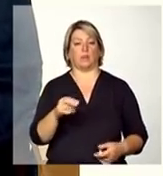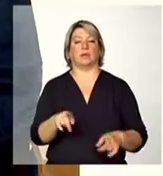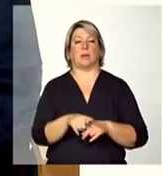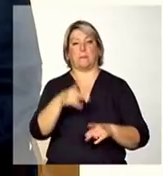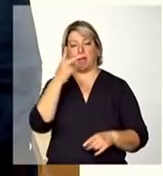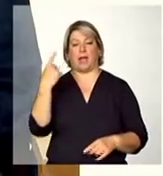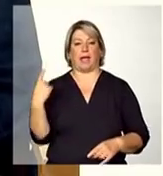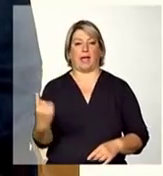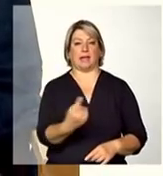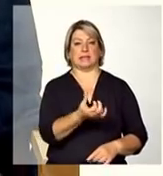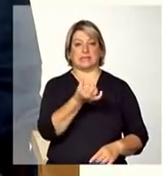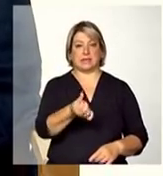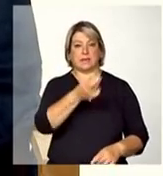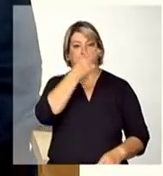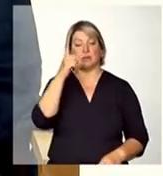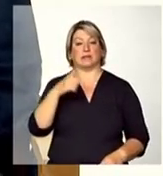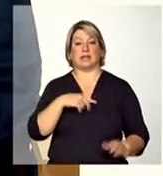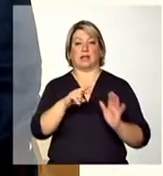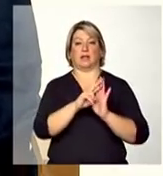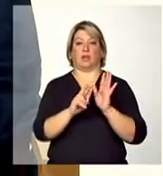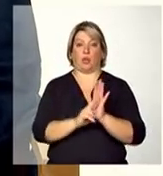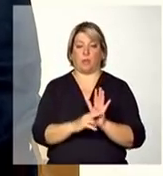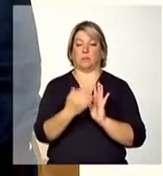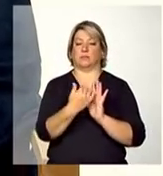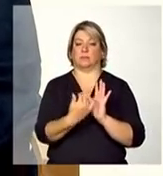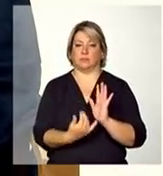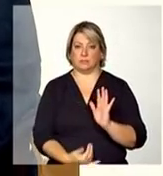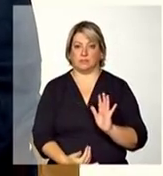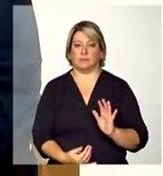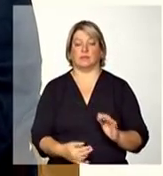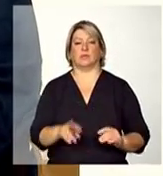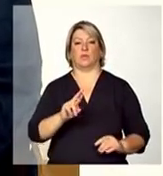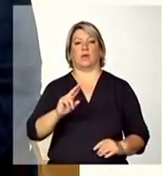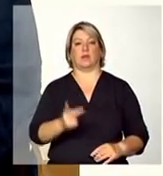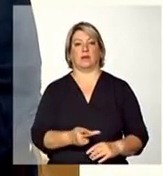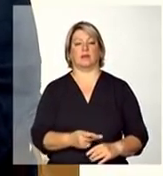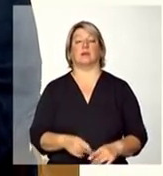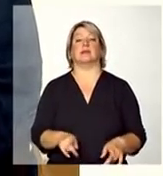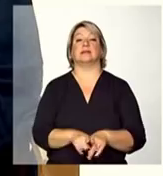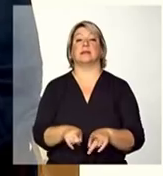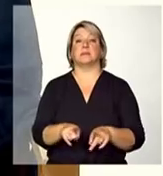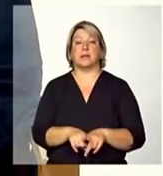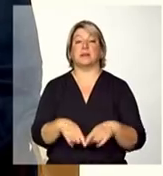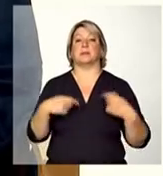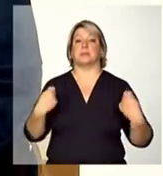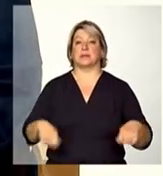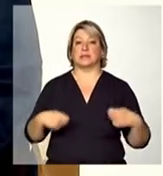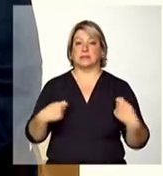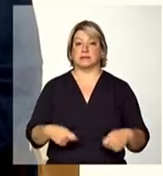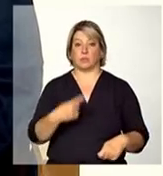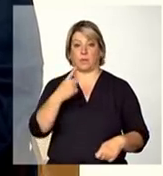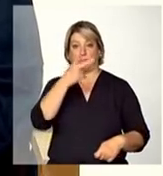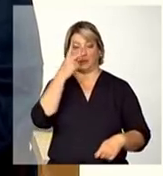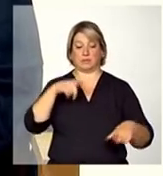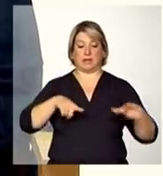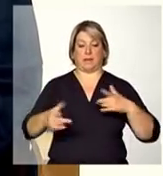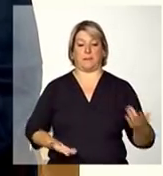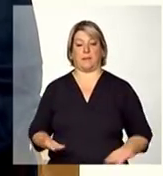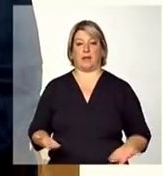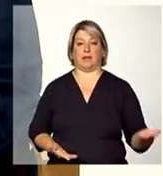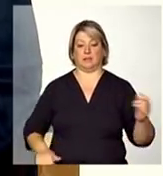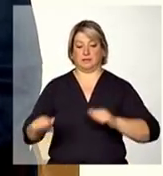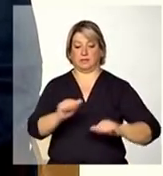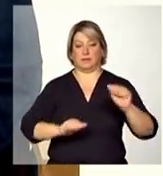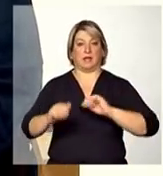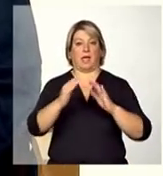conforme diz a norma operacional básica de recursos humanos também deve dispor de um trabalhador doméstico um auxiliar de